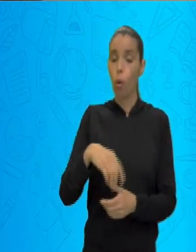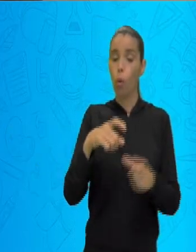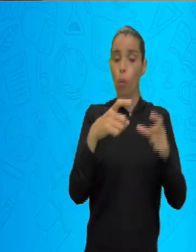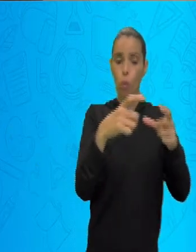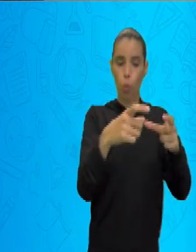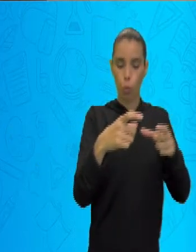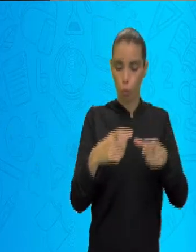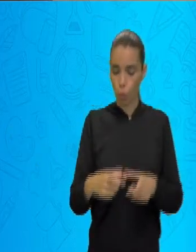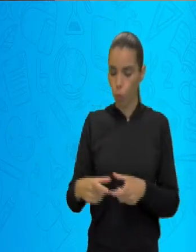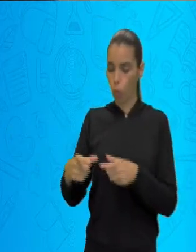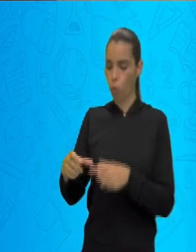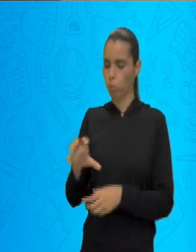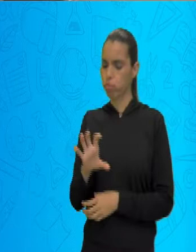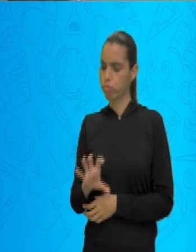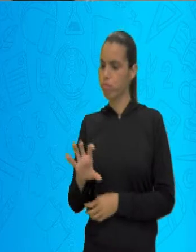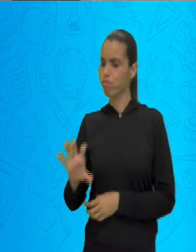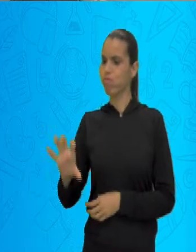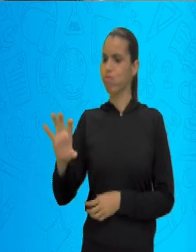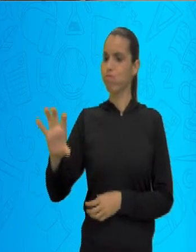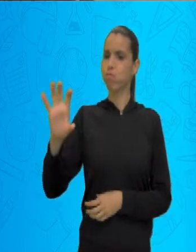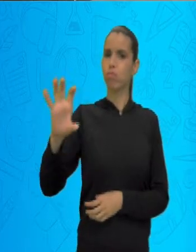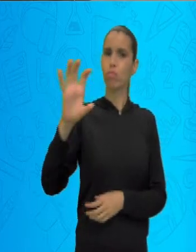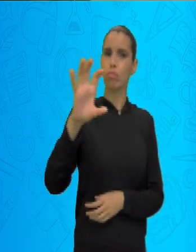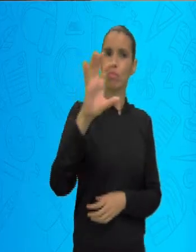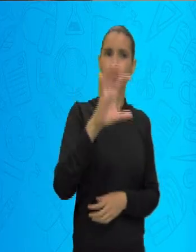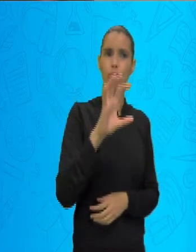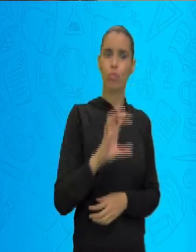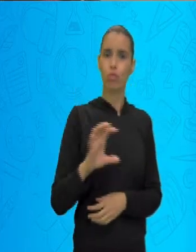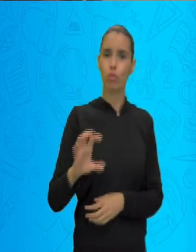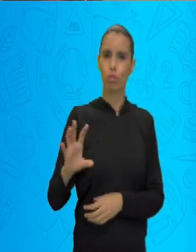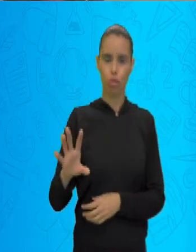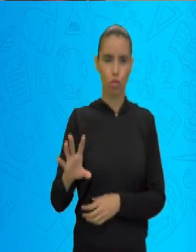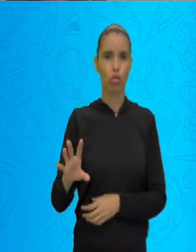para poder administrar.